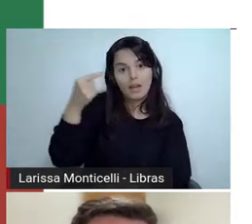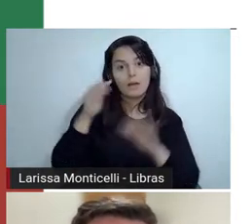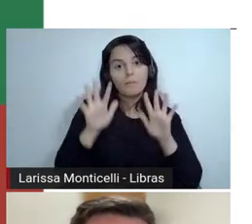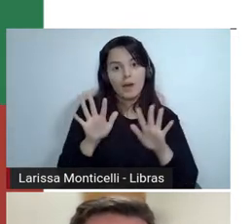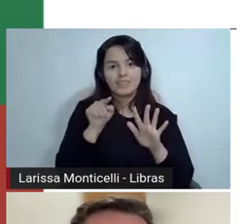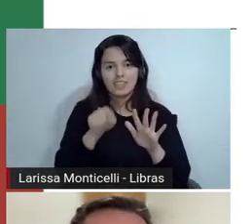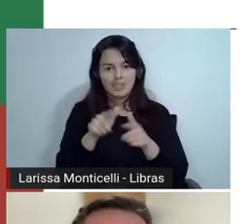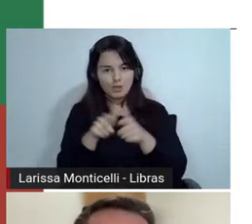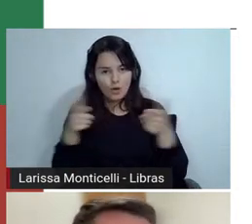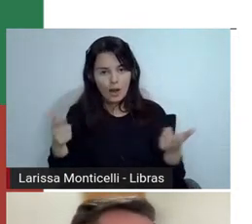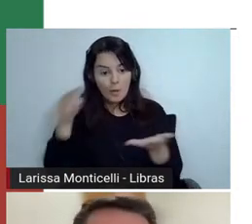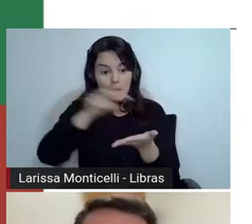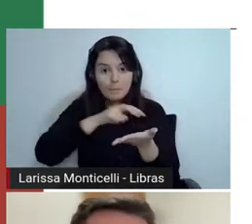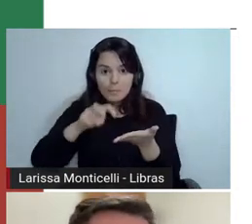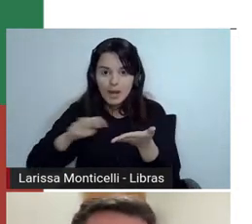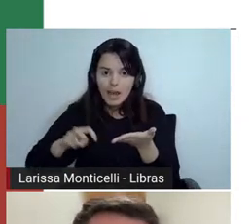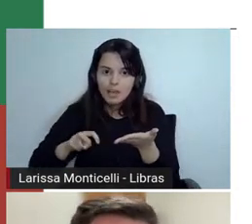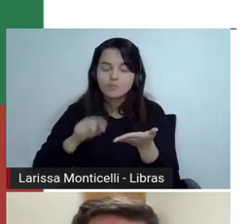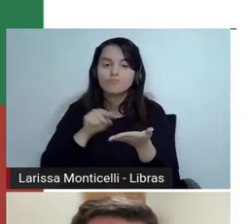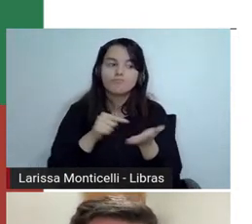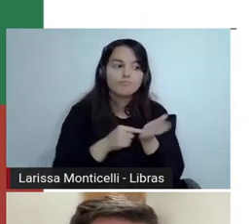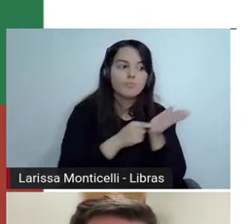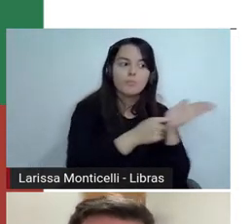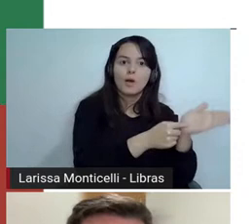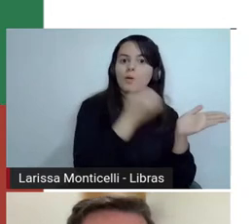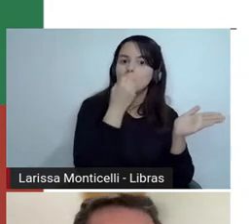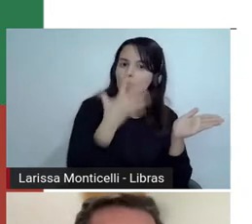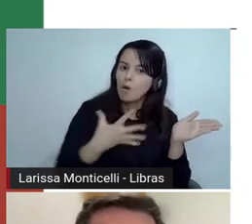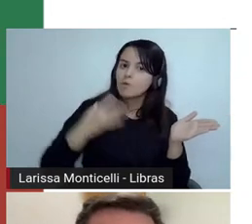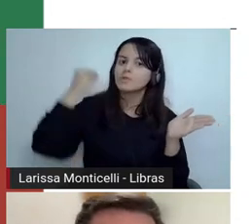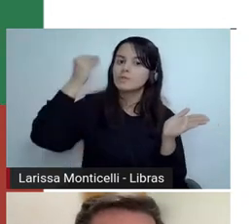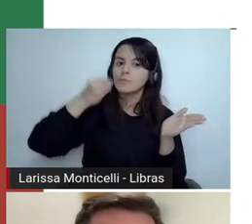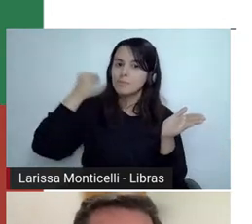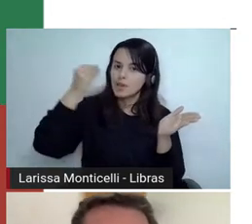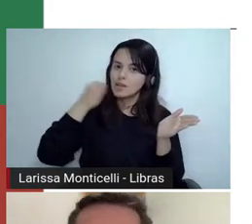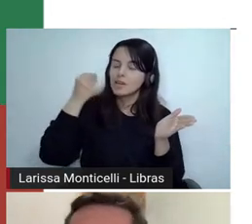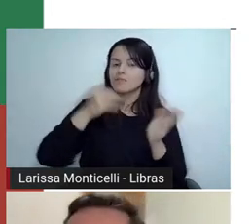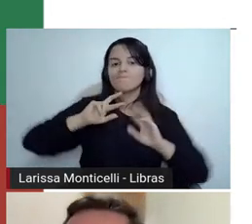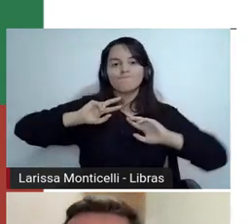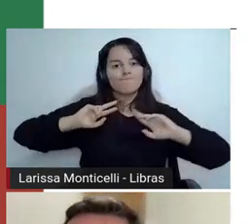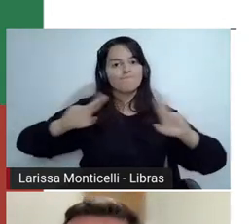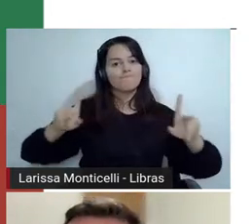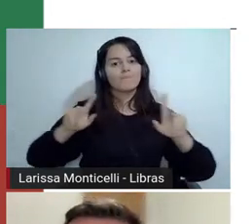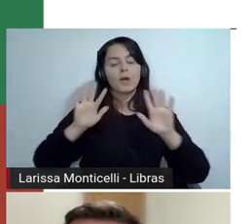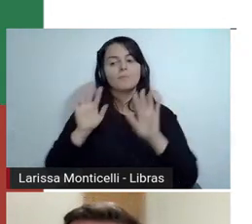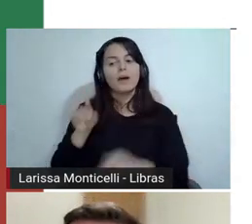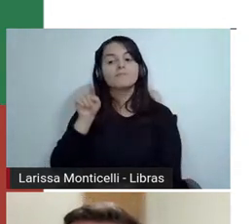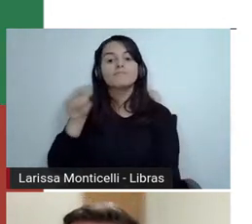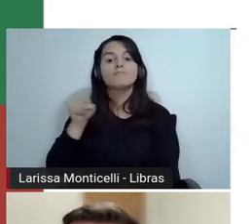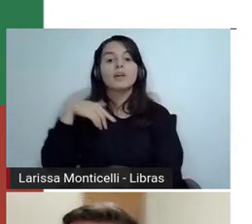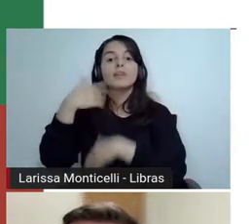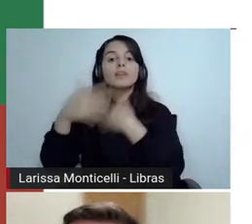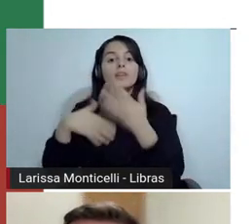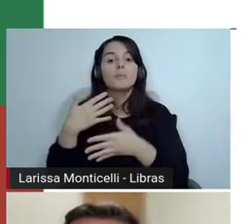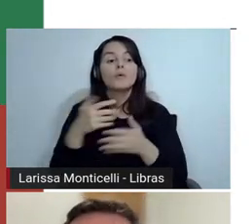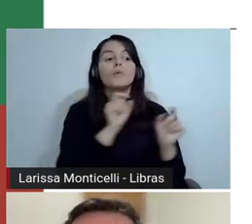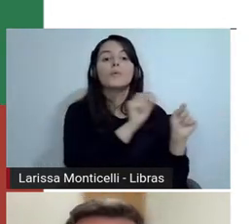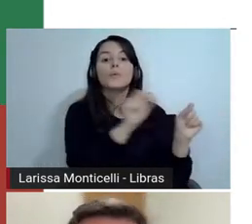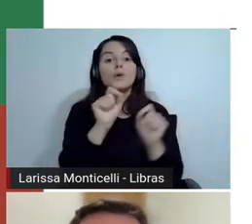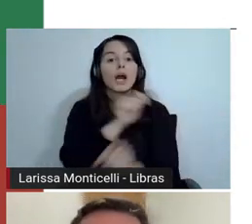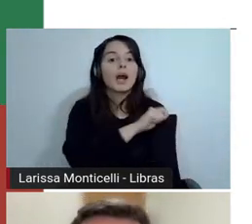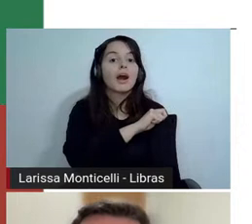isso é possível é uma outra experiência, né, trabalhar com o suporte original, né? Olhar o